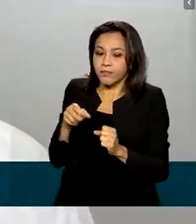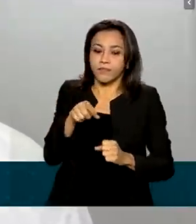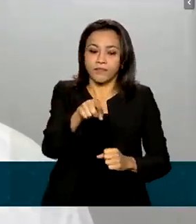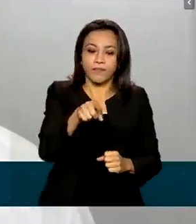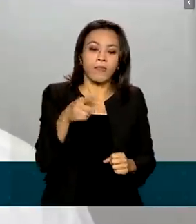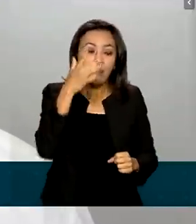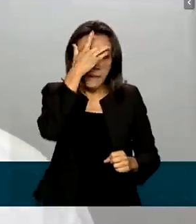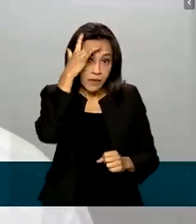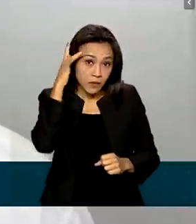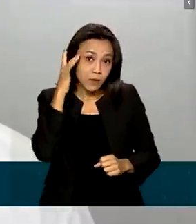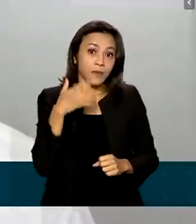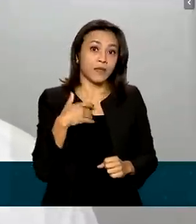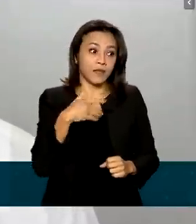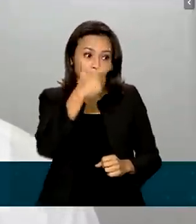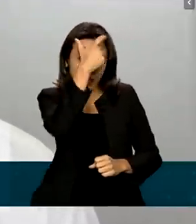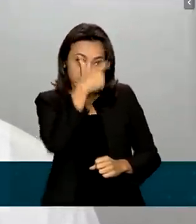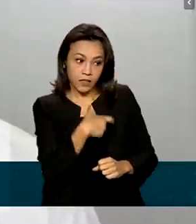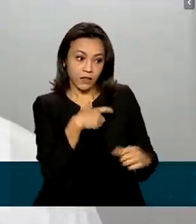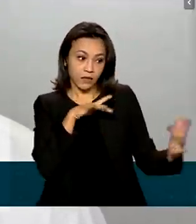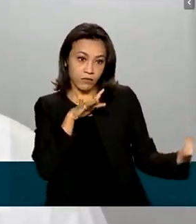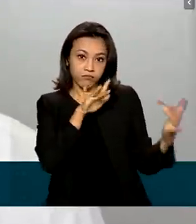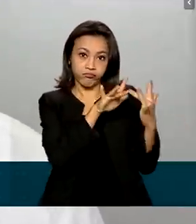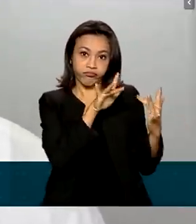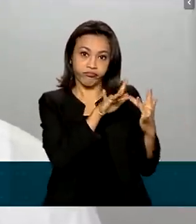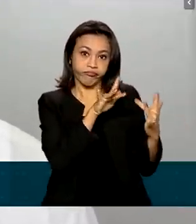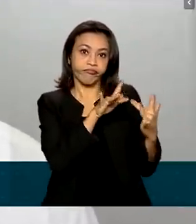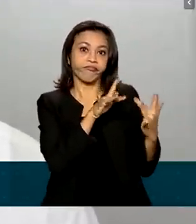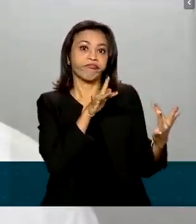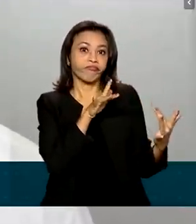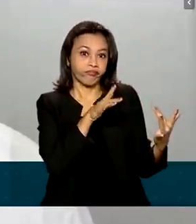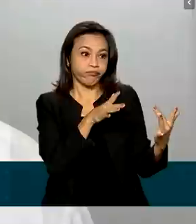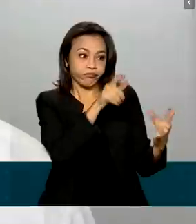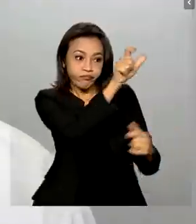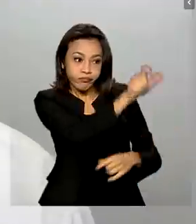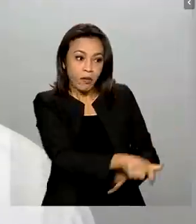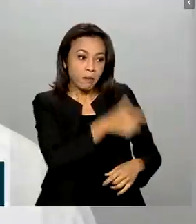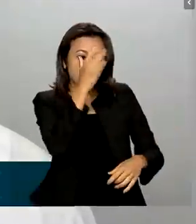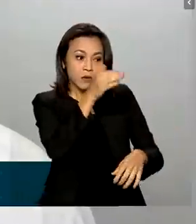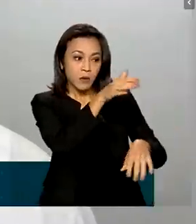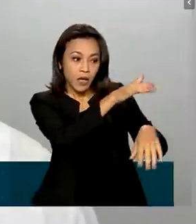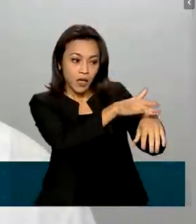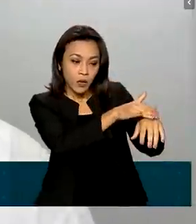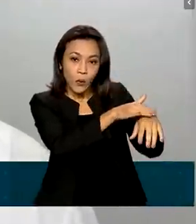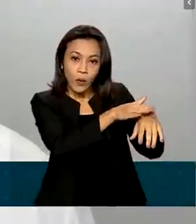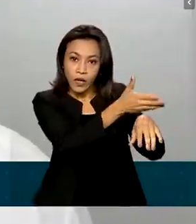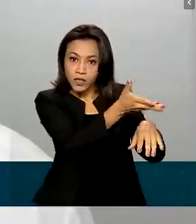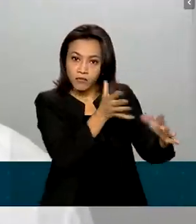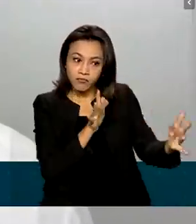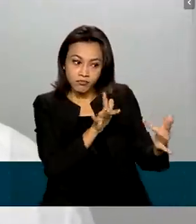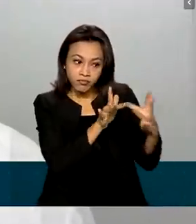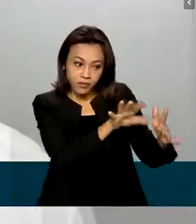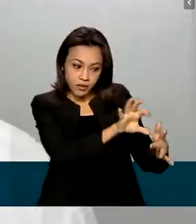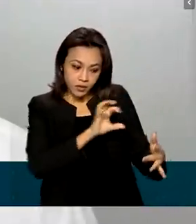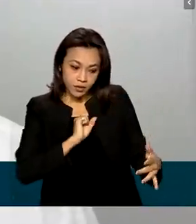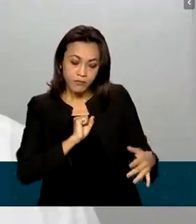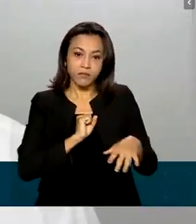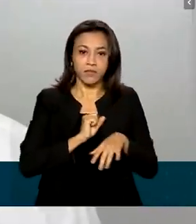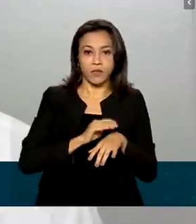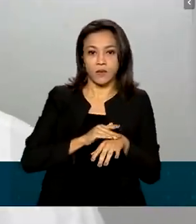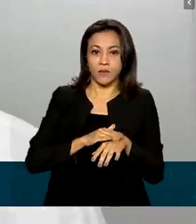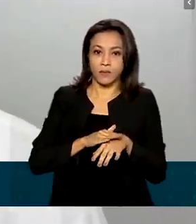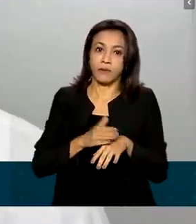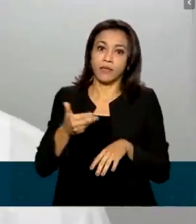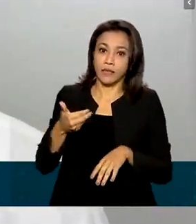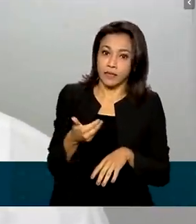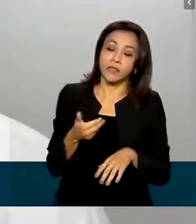pessoa que foi exposta ao... Ela teve contato com uma pessoa que tem monkeypox e desenvolveu a doença. E